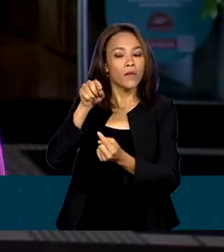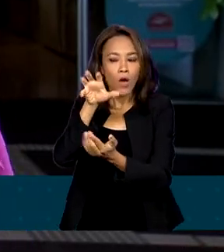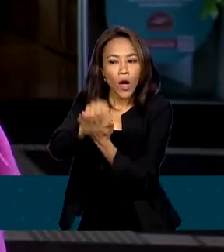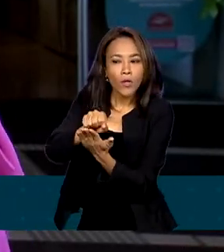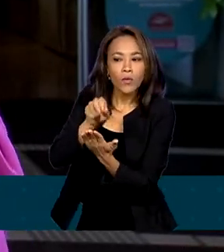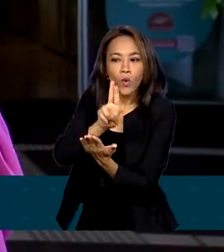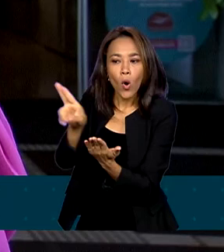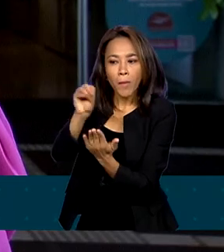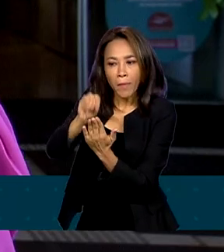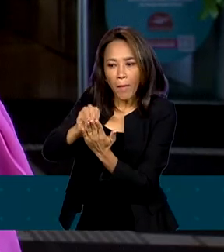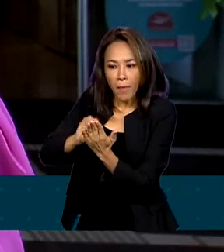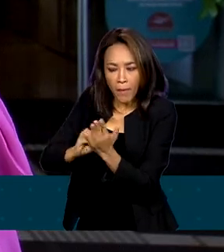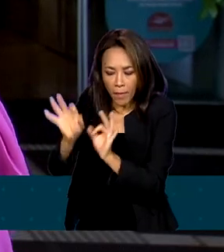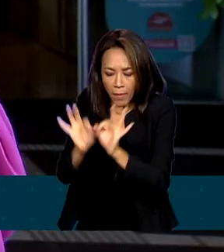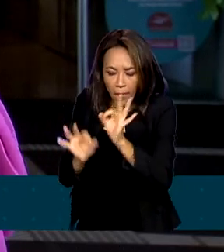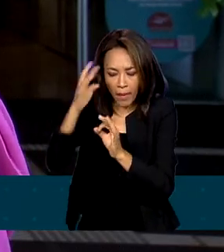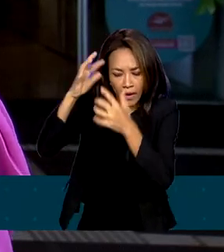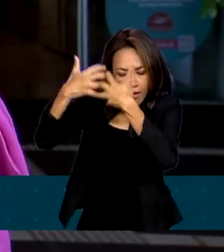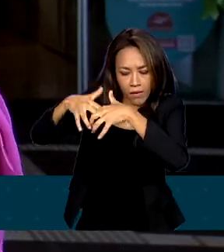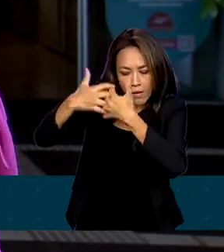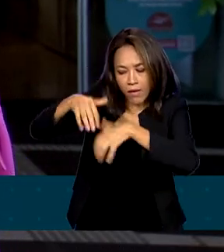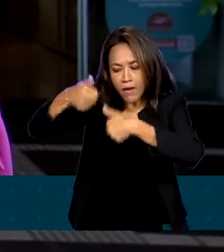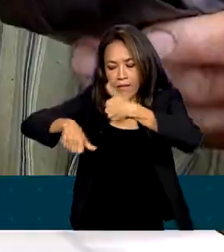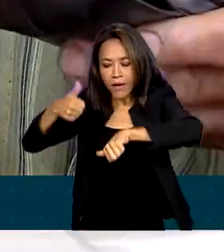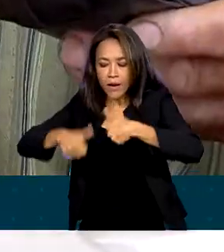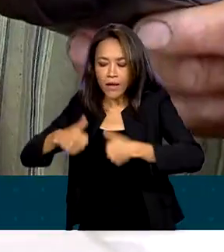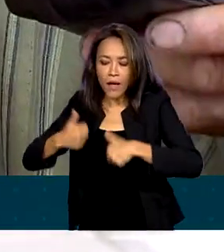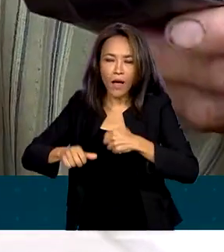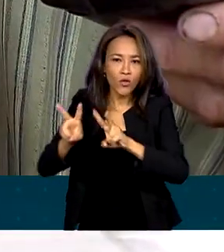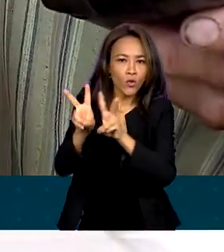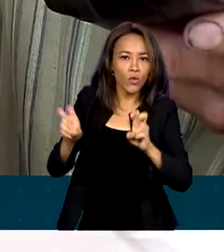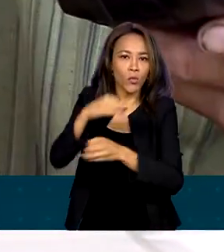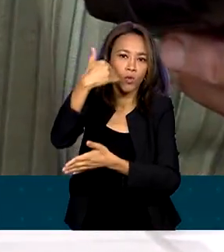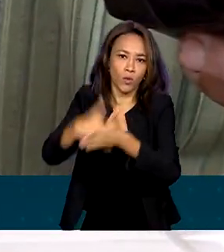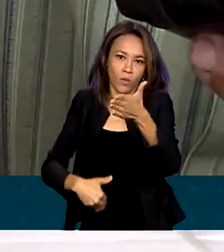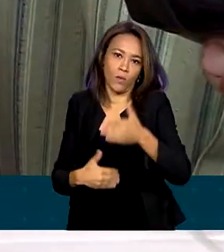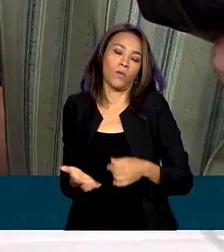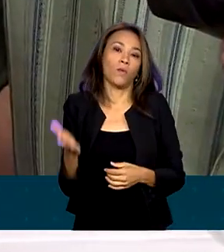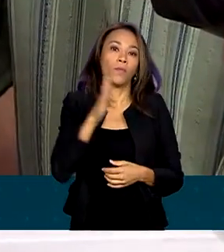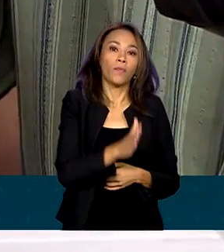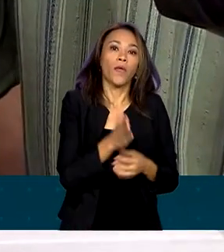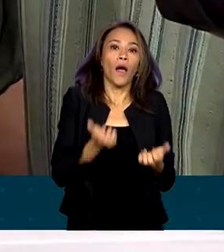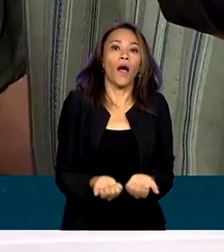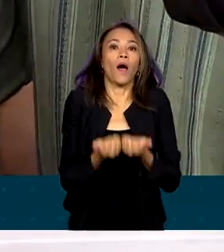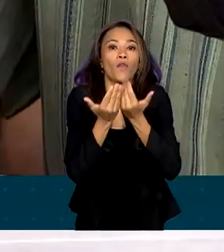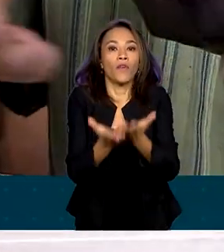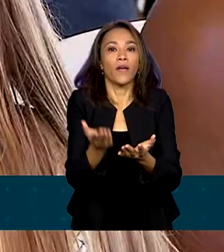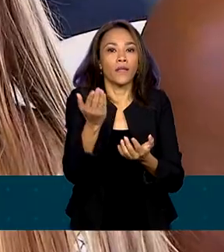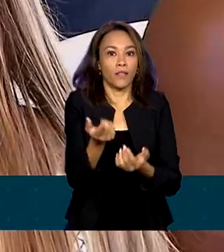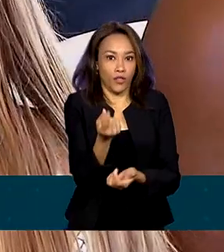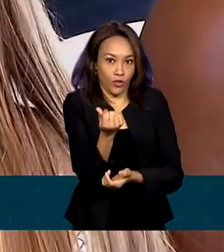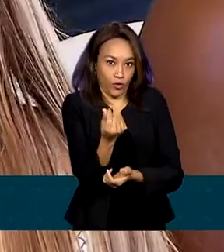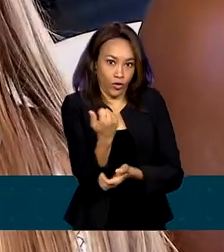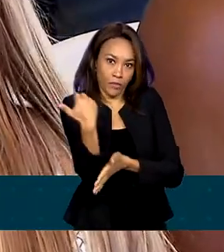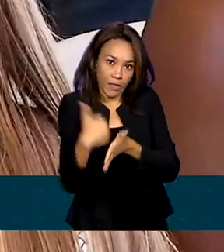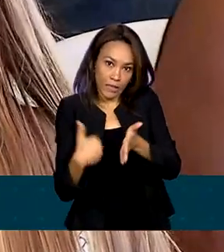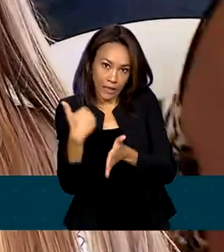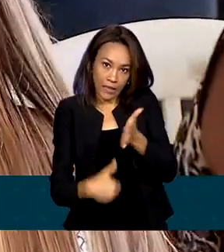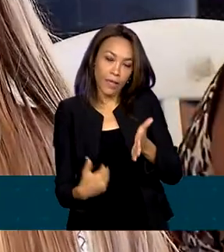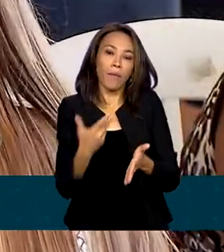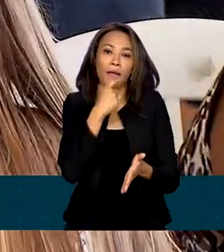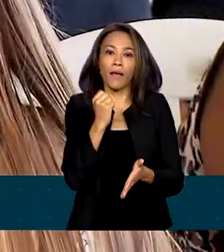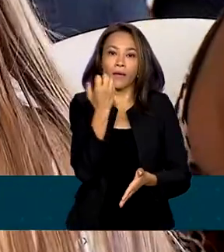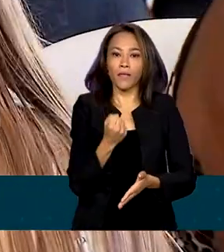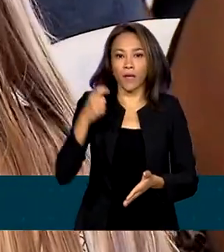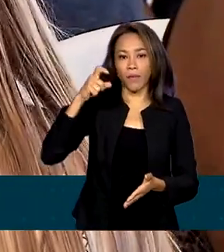único e reavaliar a margem de desconto. A oferta de crédito consignado para beneficiários do Auxílio Brasil